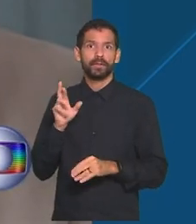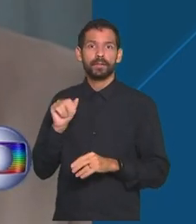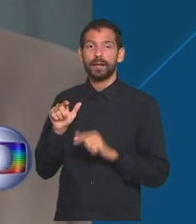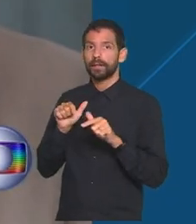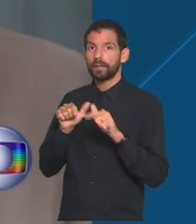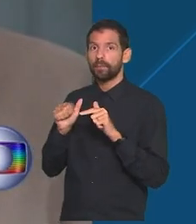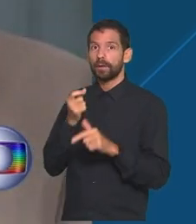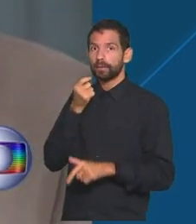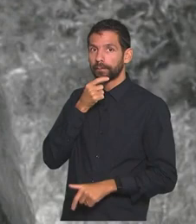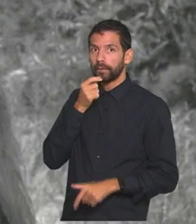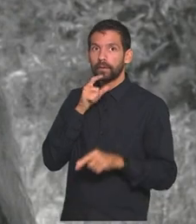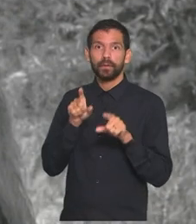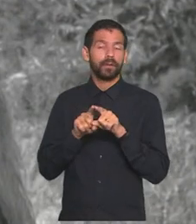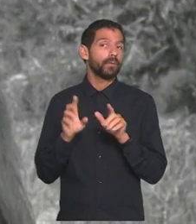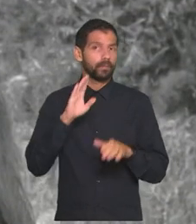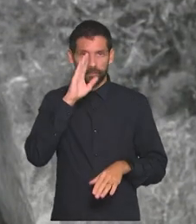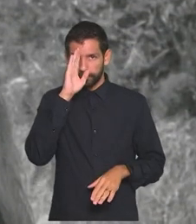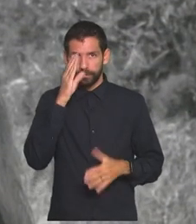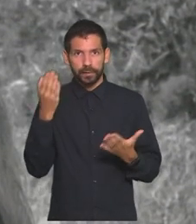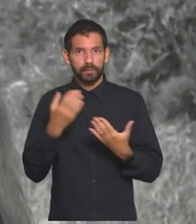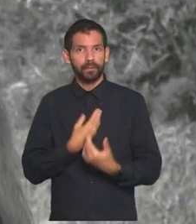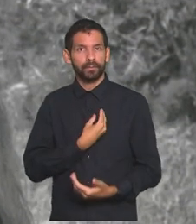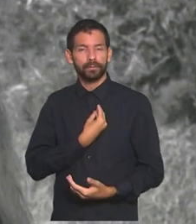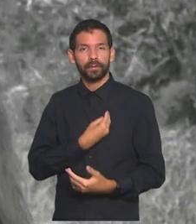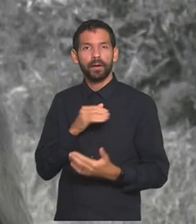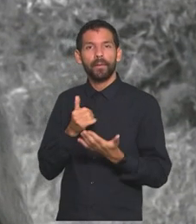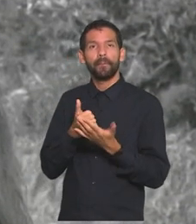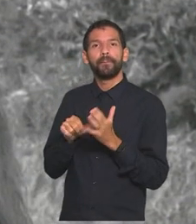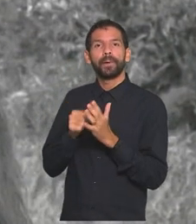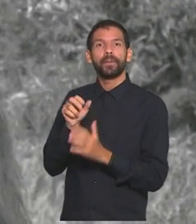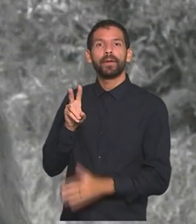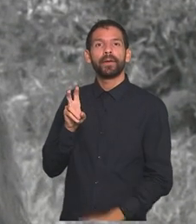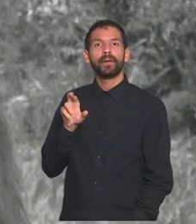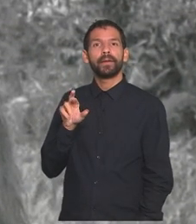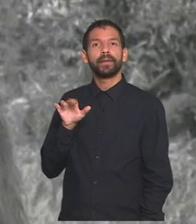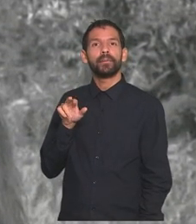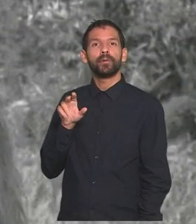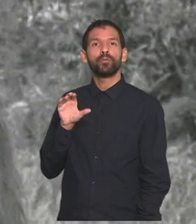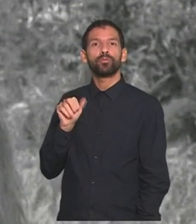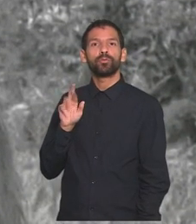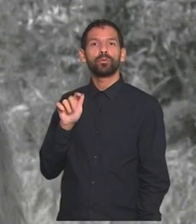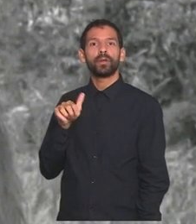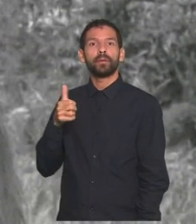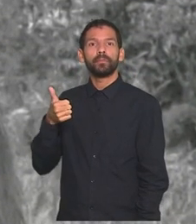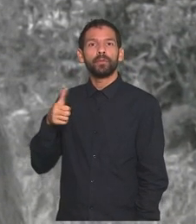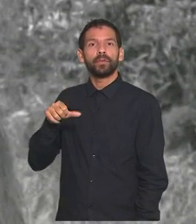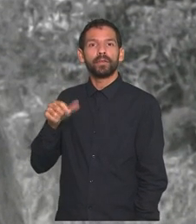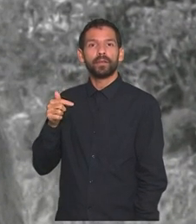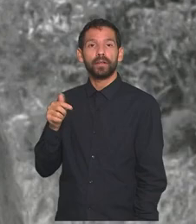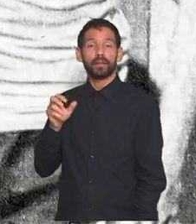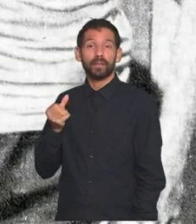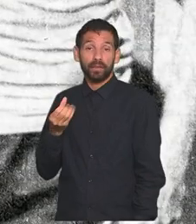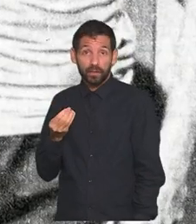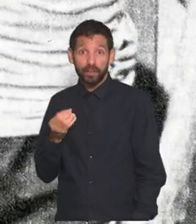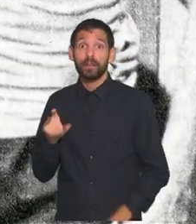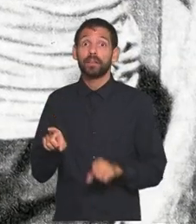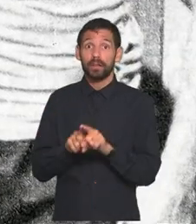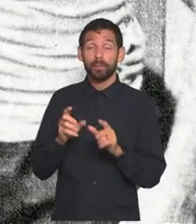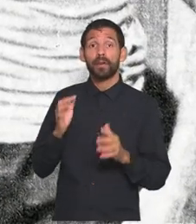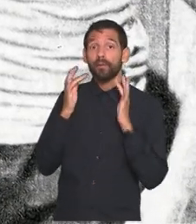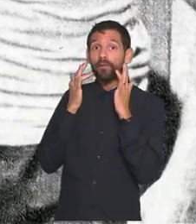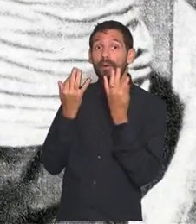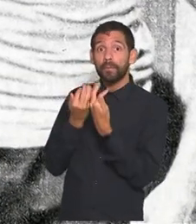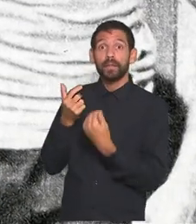programas humorísticos. Destaque para os papéis nas primeiras versões de Irmãos Coragem, de 1970, e A Grande